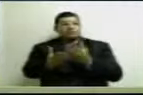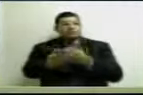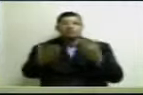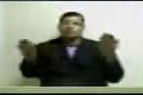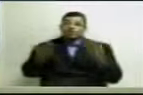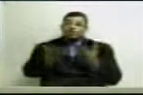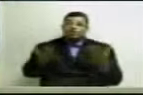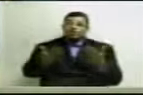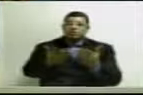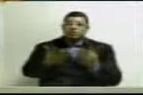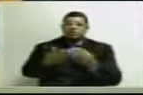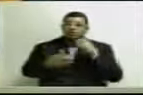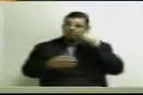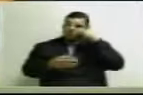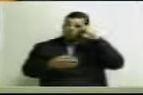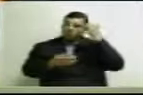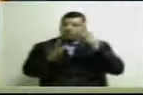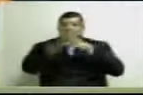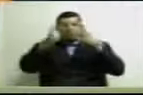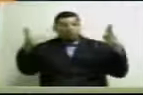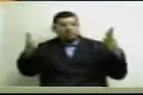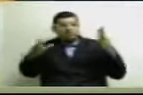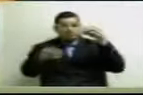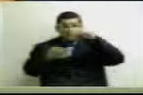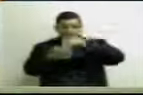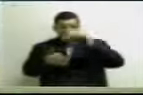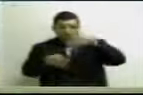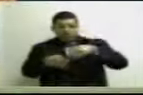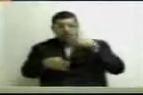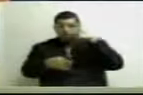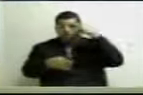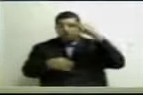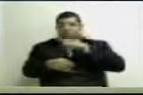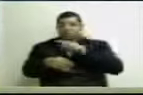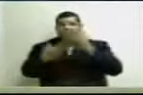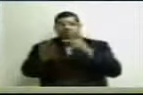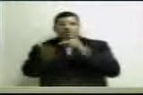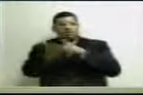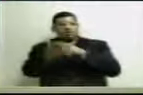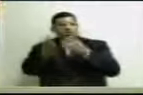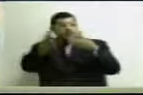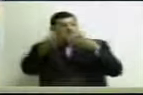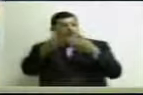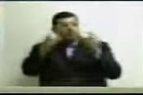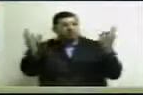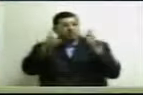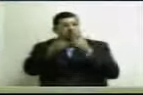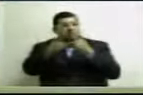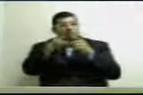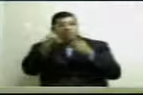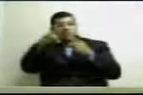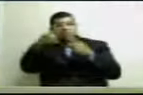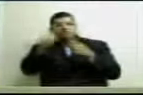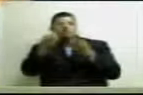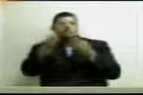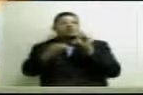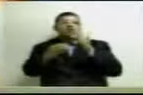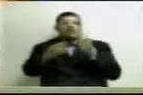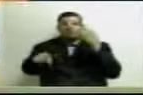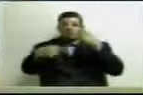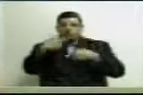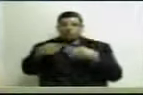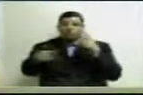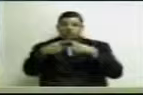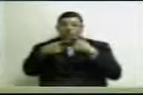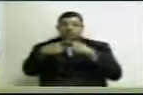E aí, o constrangimento vai ser aqui dentro. Aí nós vamos ver quem realmente é a favor de diminuir o ICMS da cesta básica e quem é